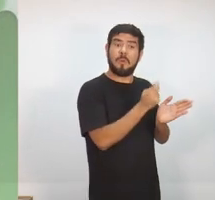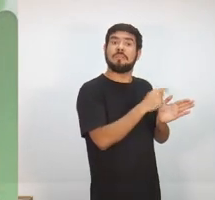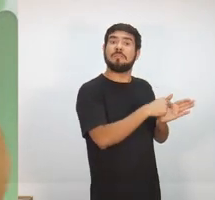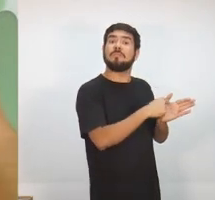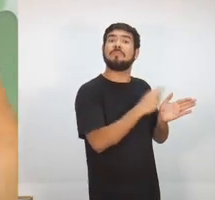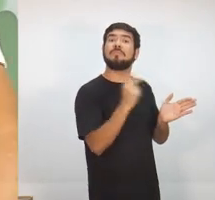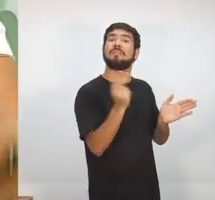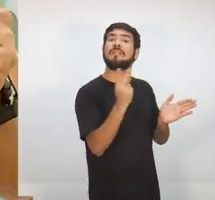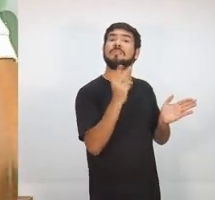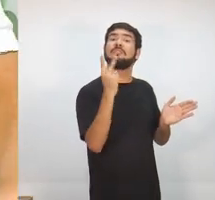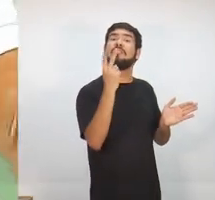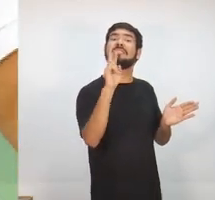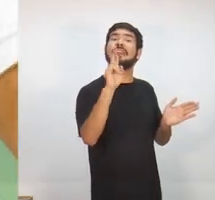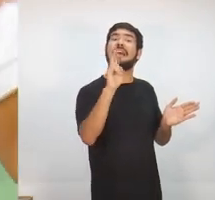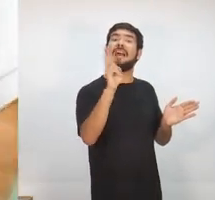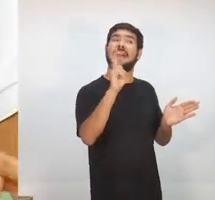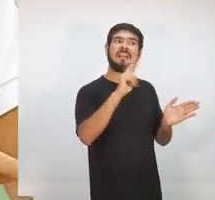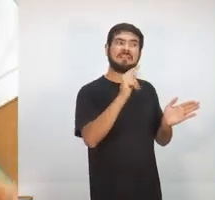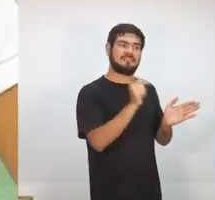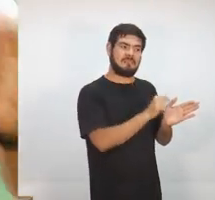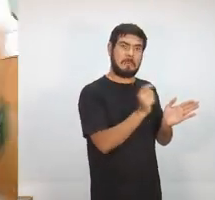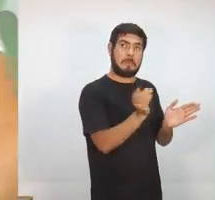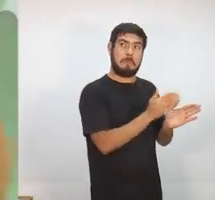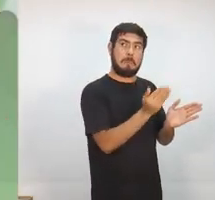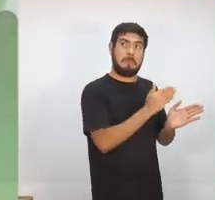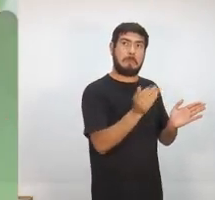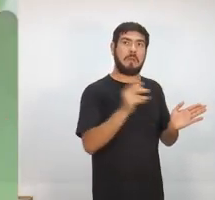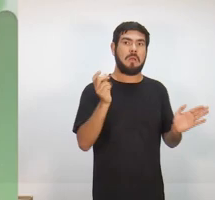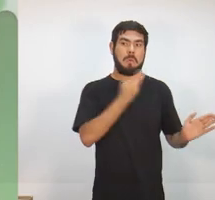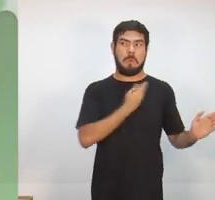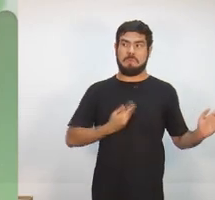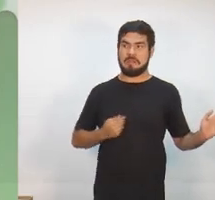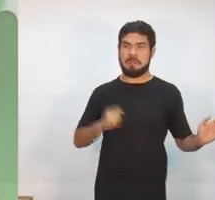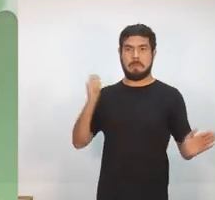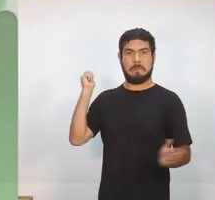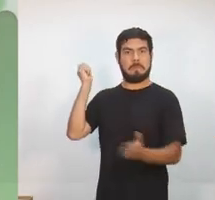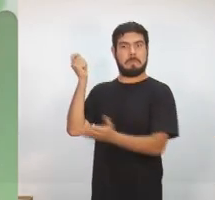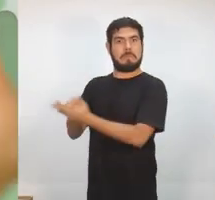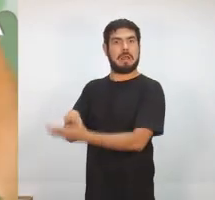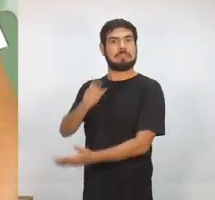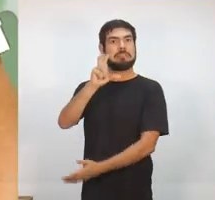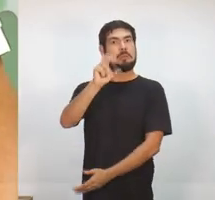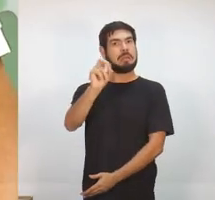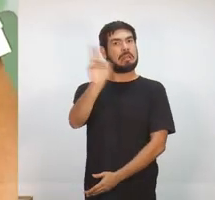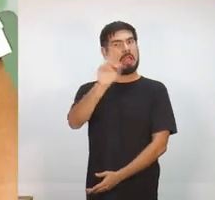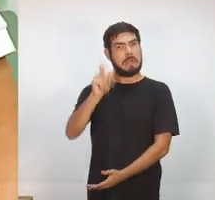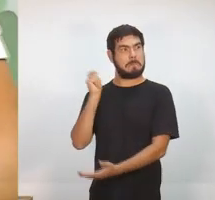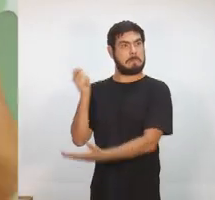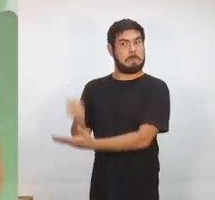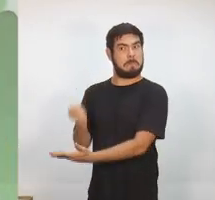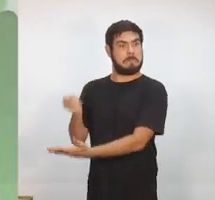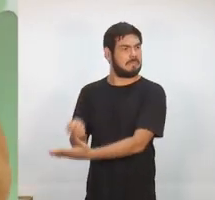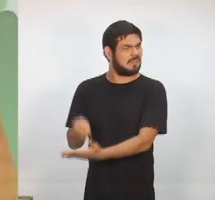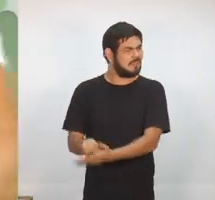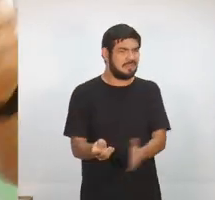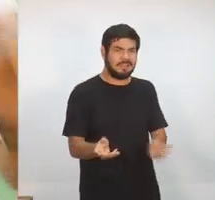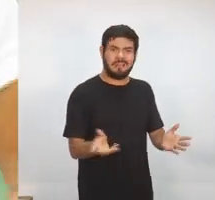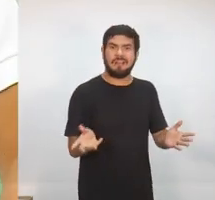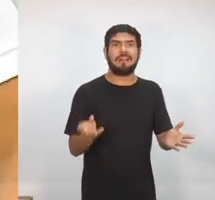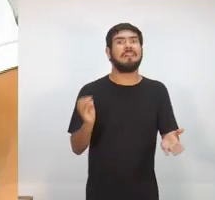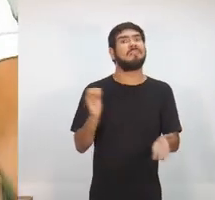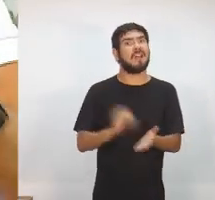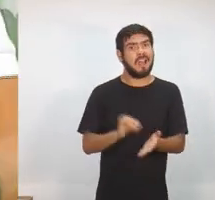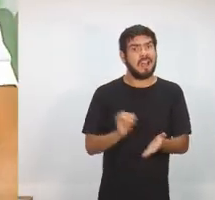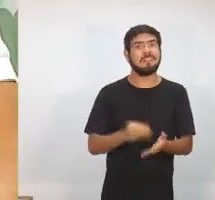centavos, o governo está pagando cinquenta reais denunciado pelo deputado Sabarrez e pelo jornal Amazonas em Tempo. É por isso que vai faltar